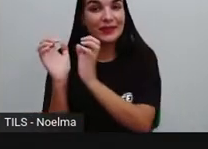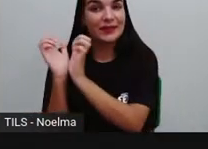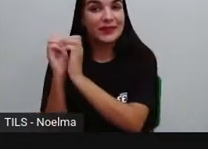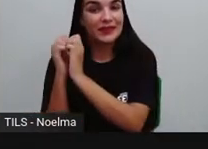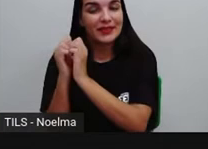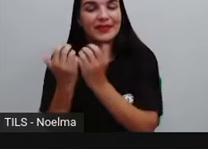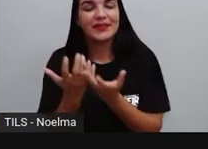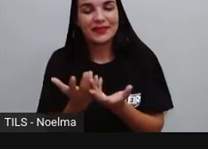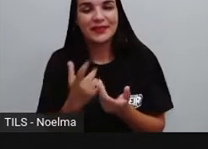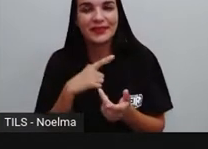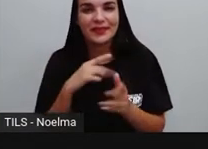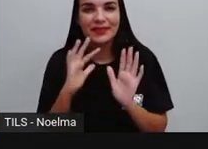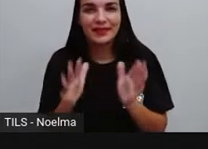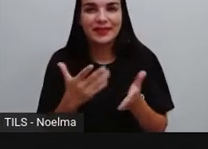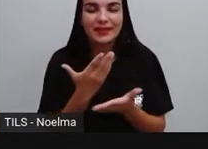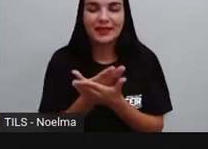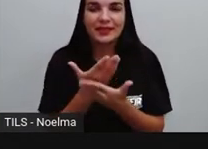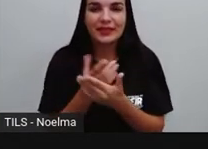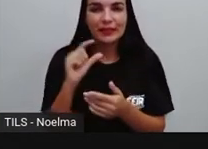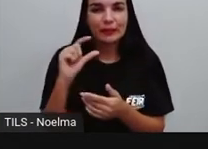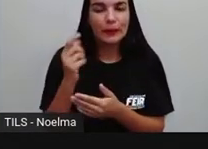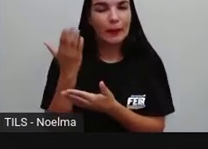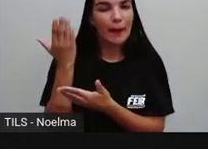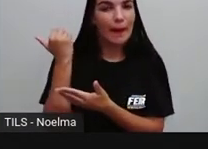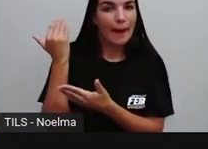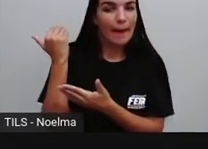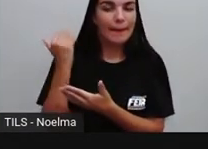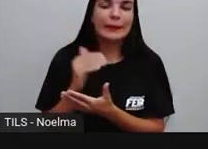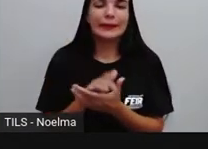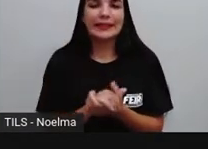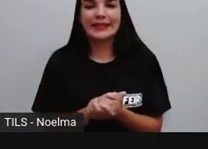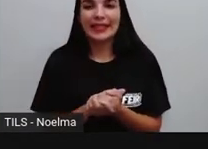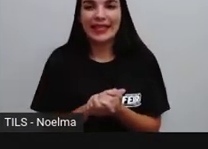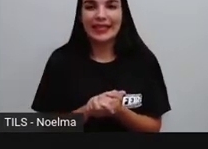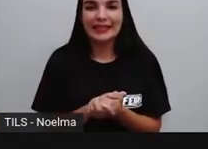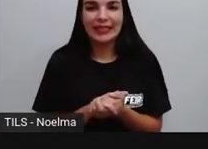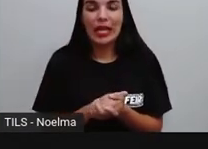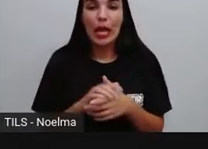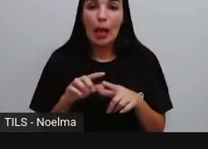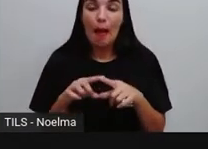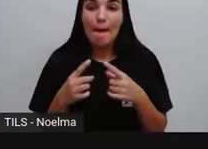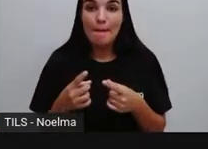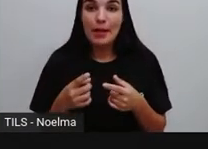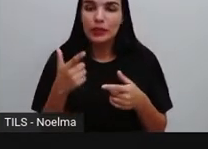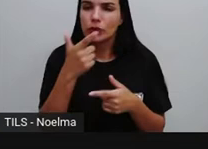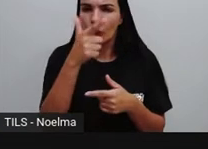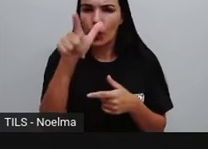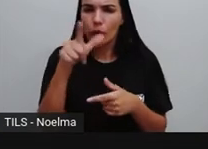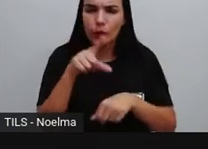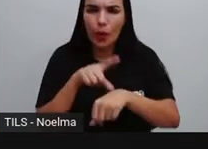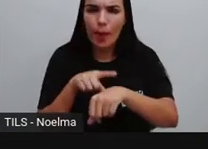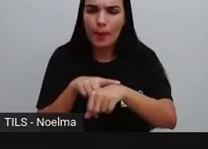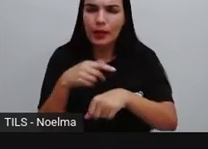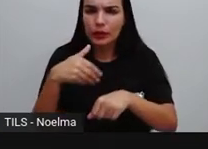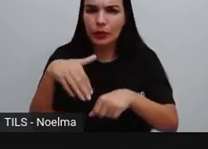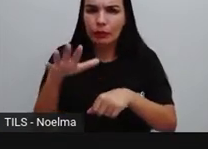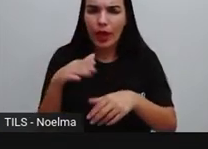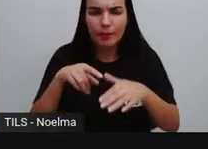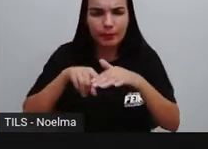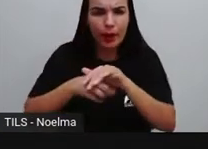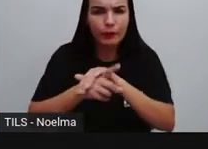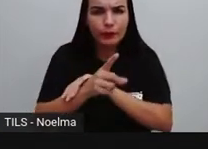notícia, que a gente falou um pouquinho sobre ele na nossa aula anterior. Mas que, em outro momento, a gente vai